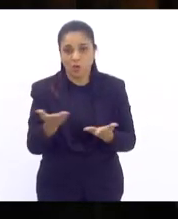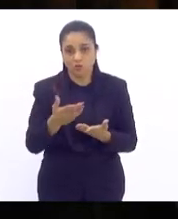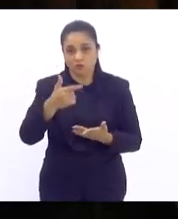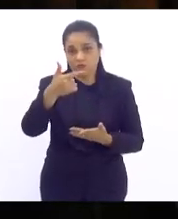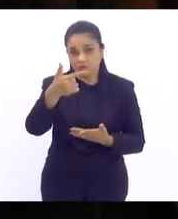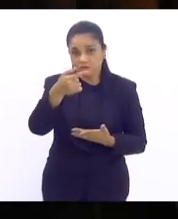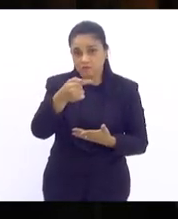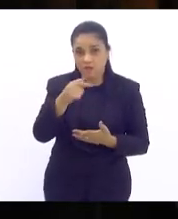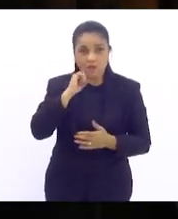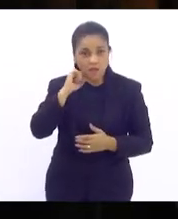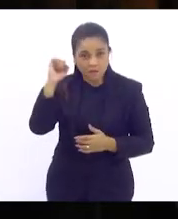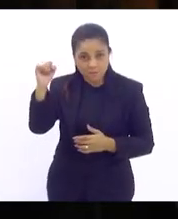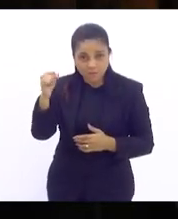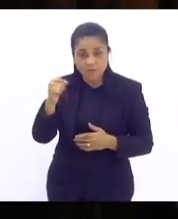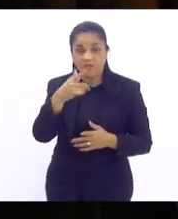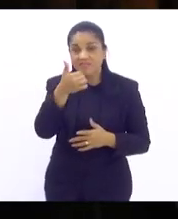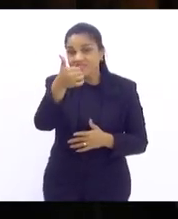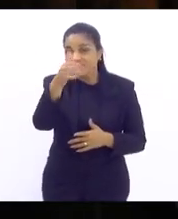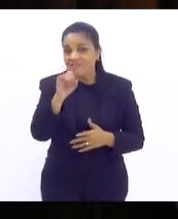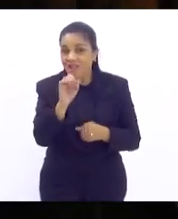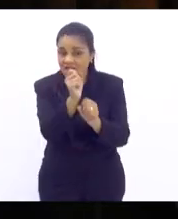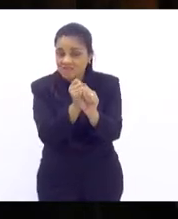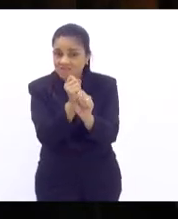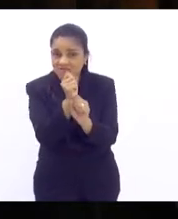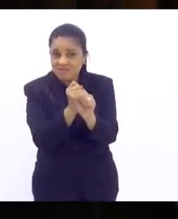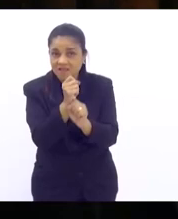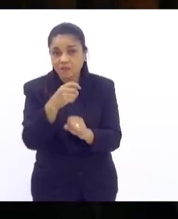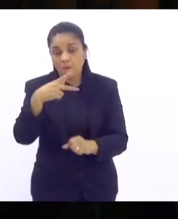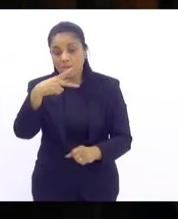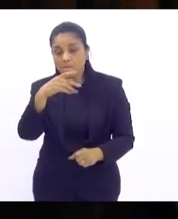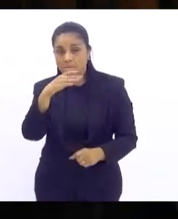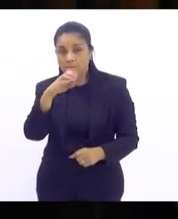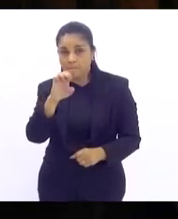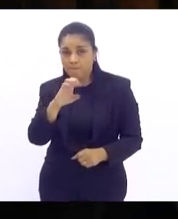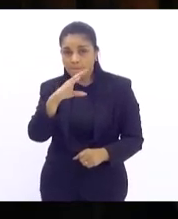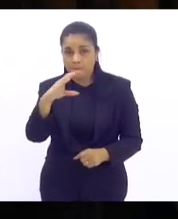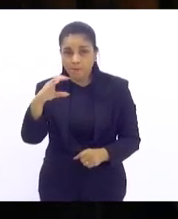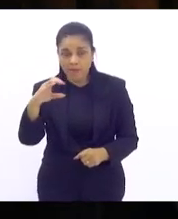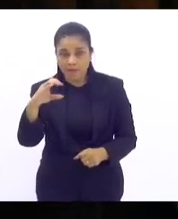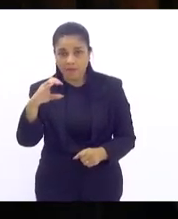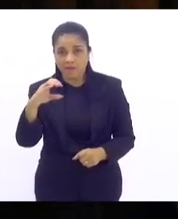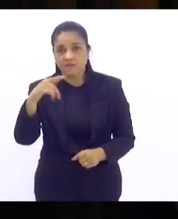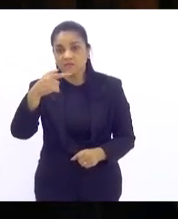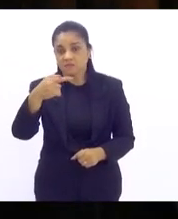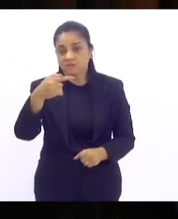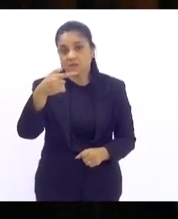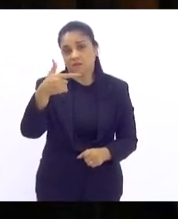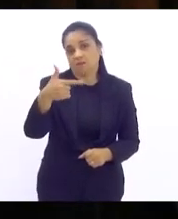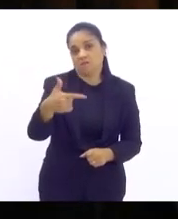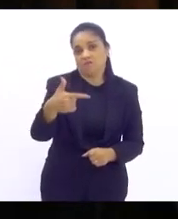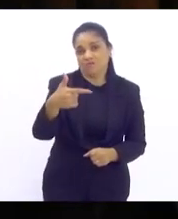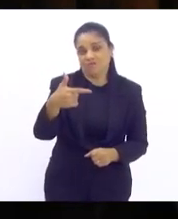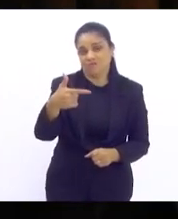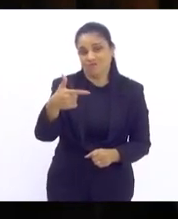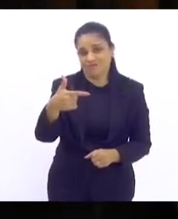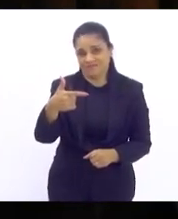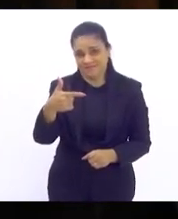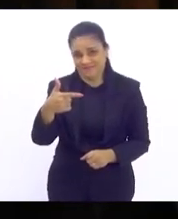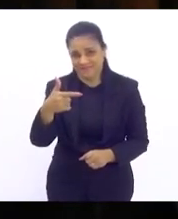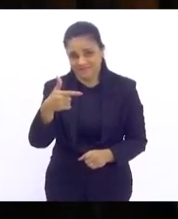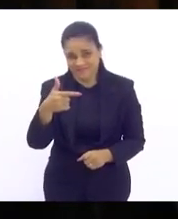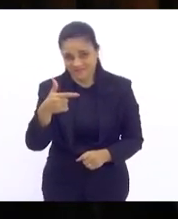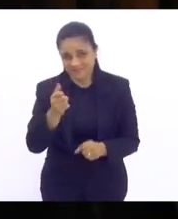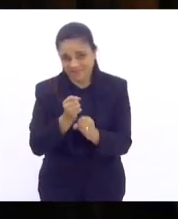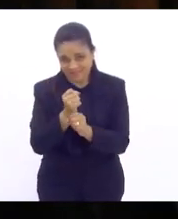de abril, os dez anos da PEC 72, os dez anos da PEC que tenta de alguma forma